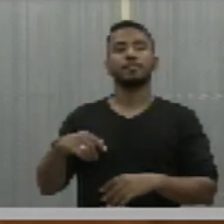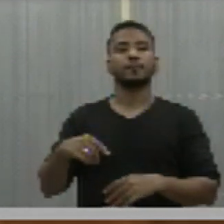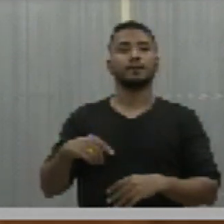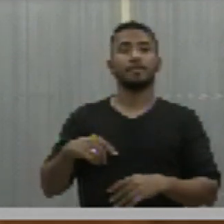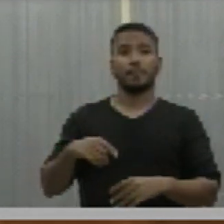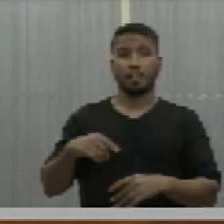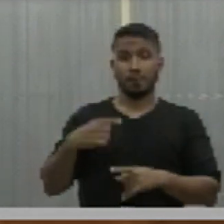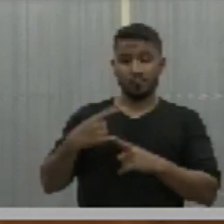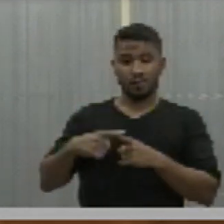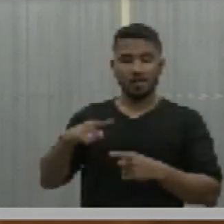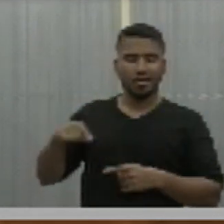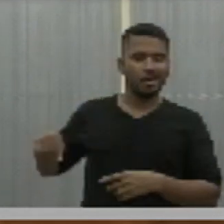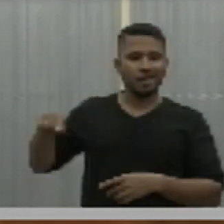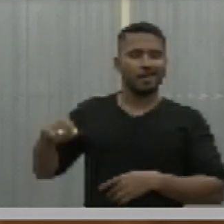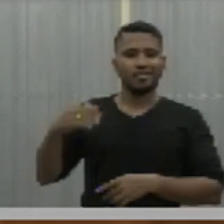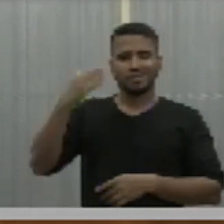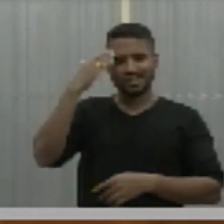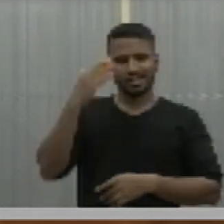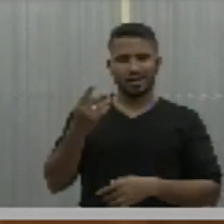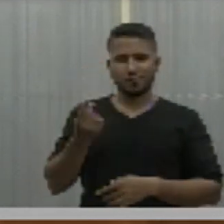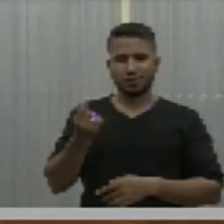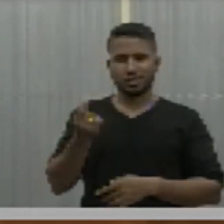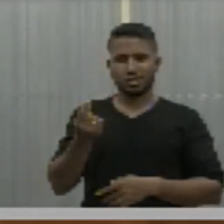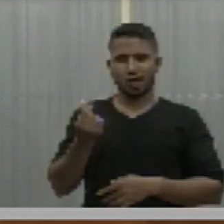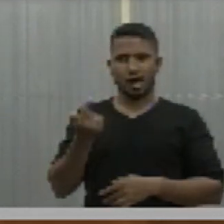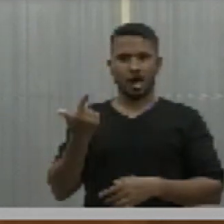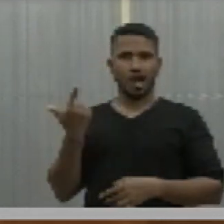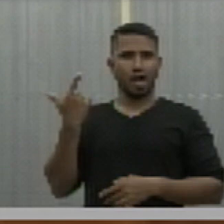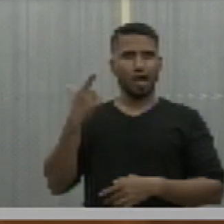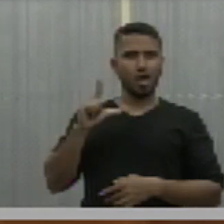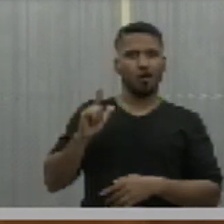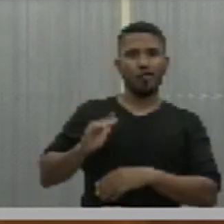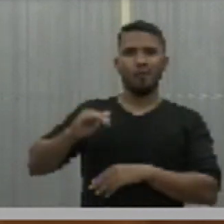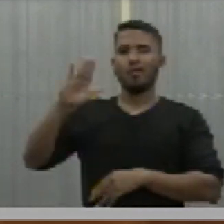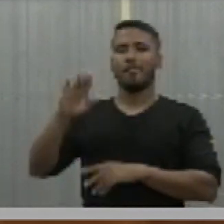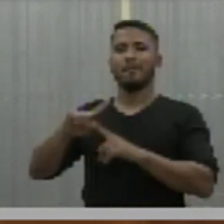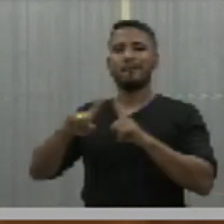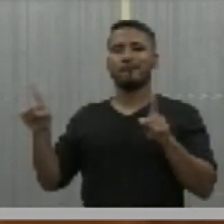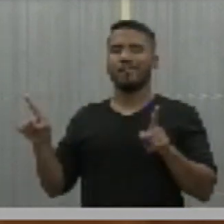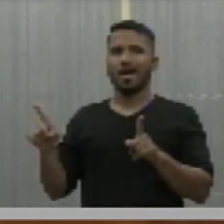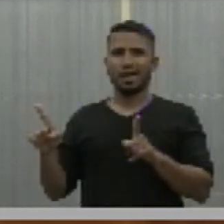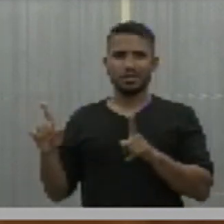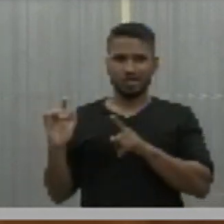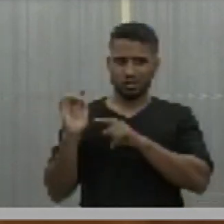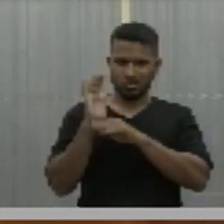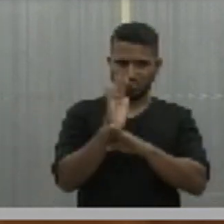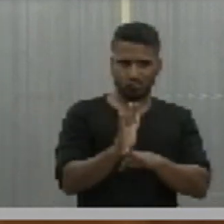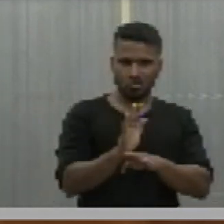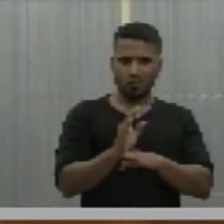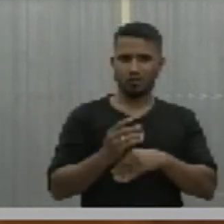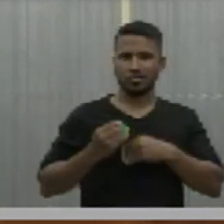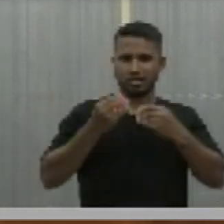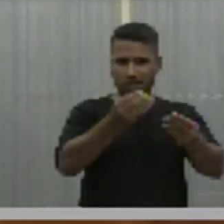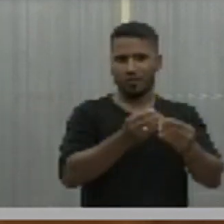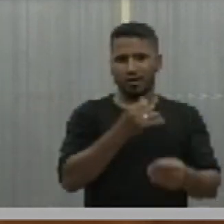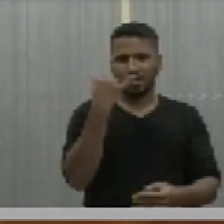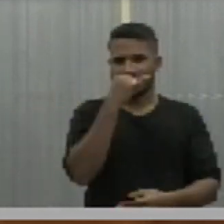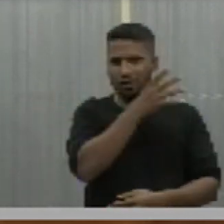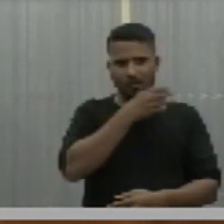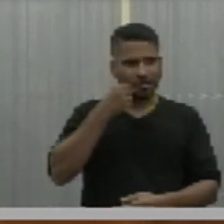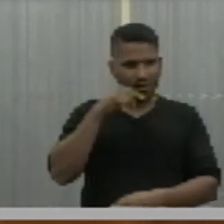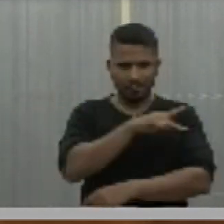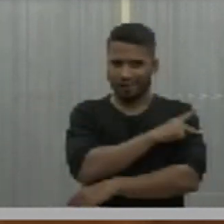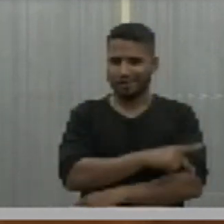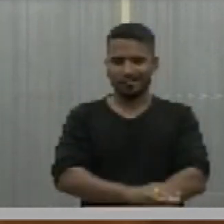É porque eles sabem que ganharam muito dinheiro e não conseguiram mostrar um serviço de excelência e de qualidade no